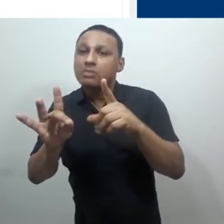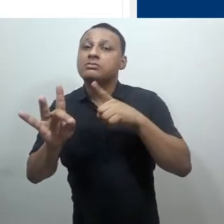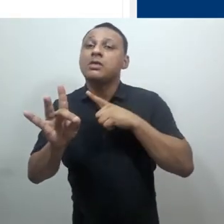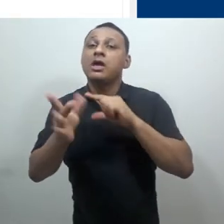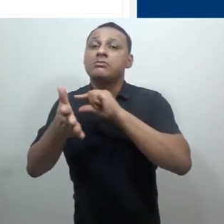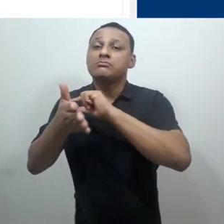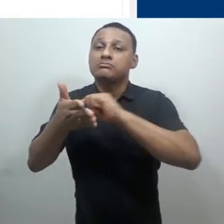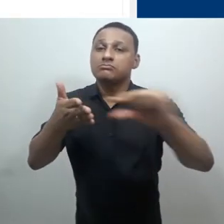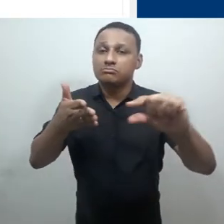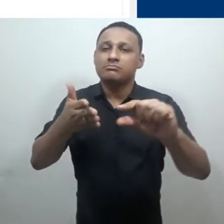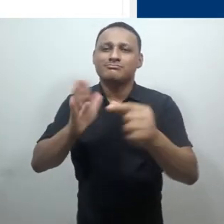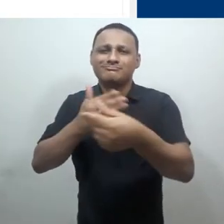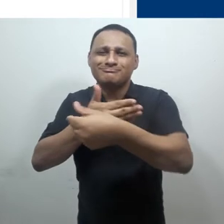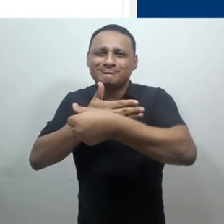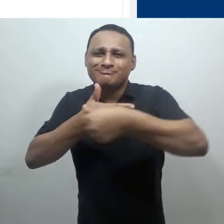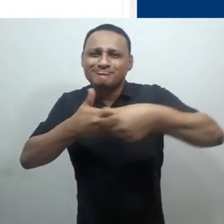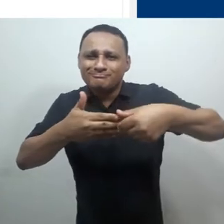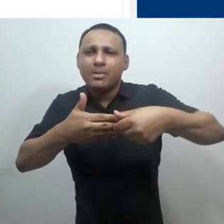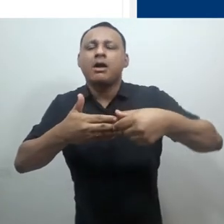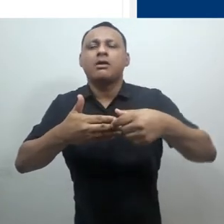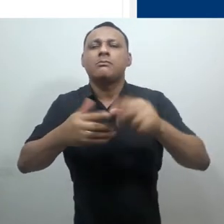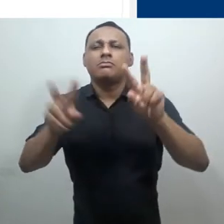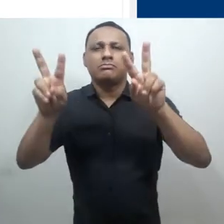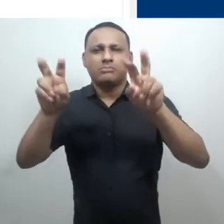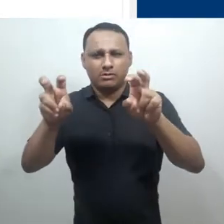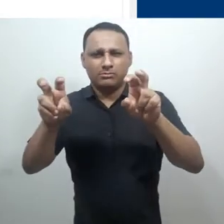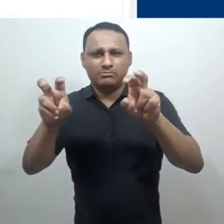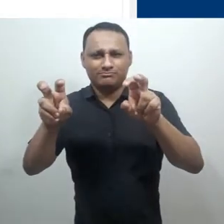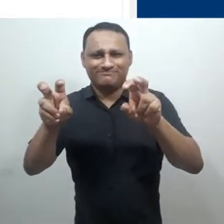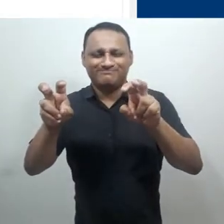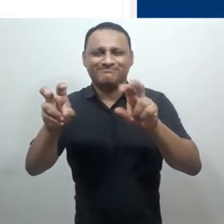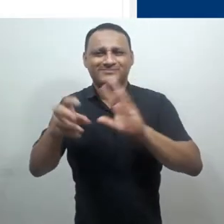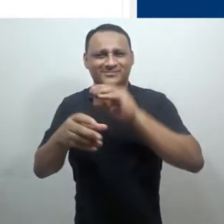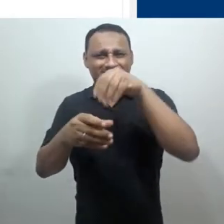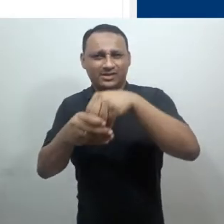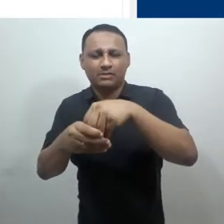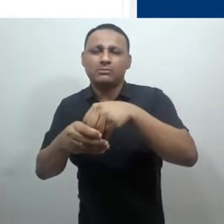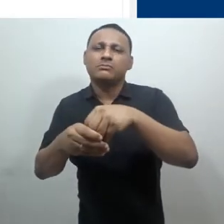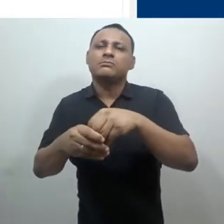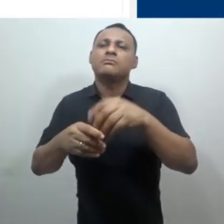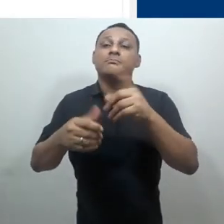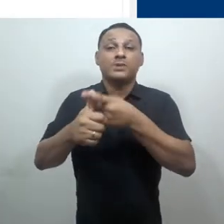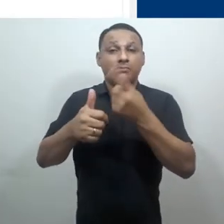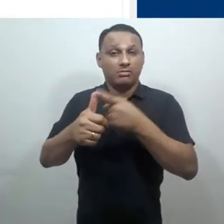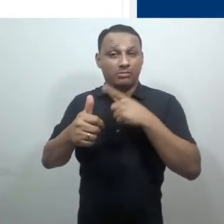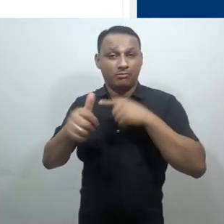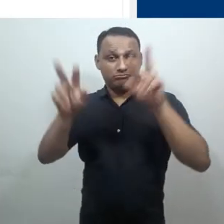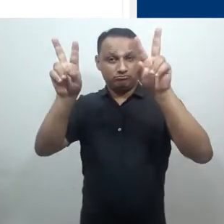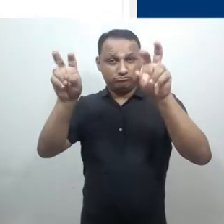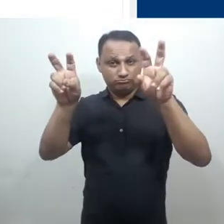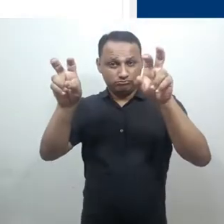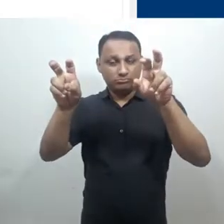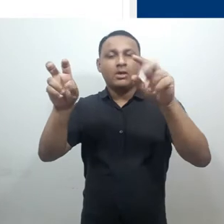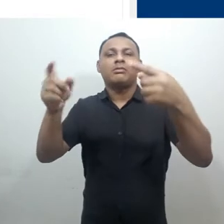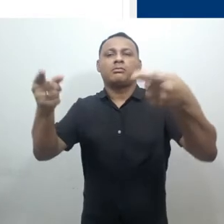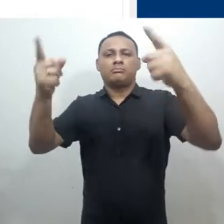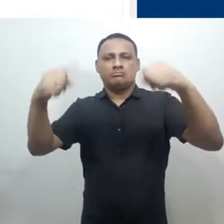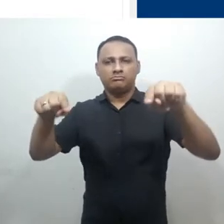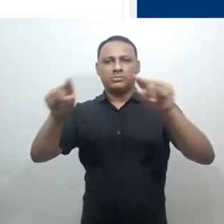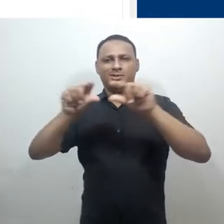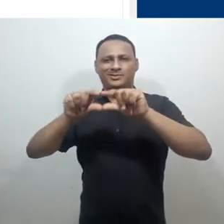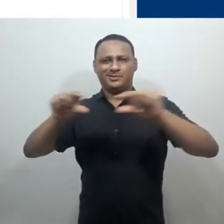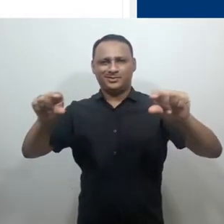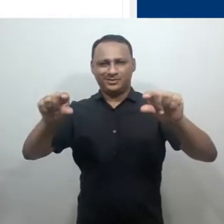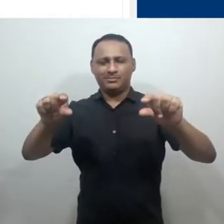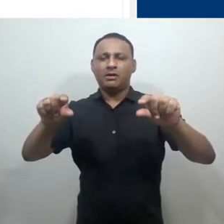2 do nosso curso disciplina, temos logo depois do título um recurso do tipo rótulo. Neste caso, ele apresenta somente texto,